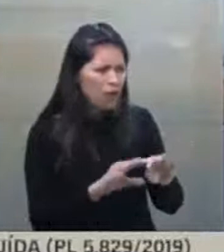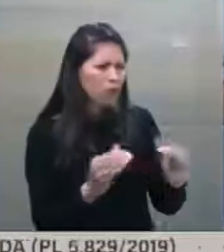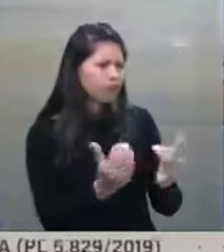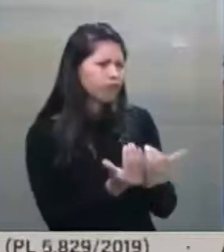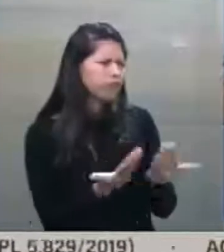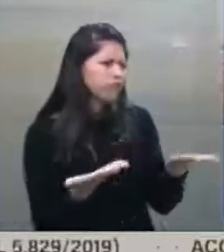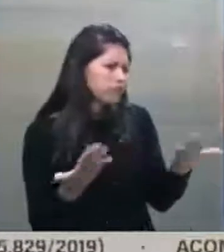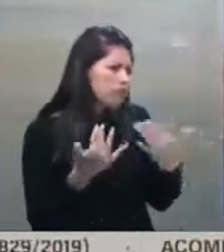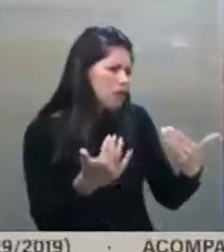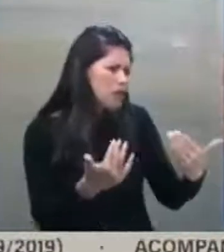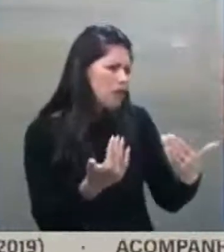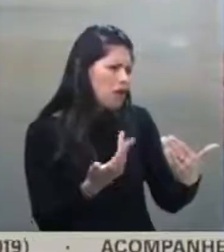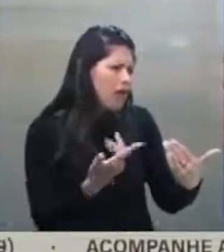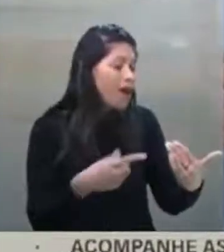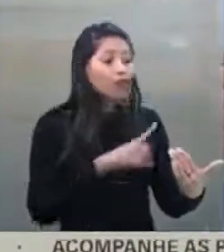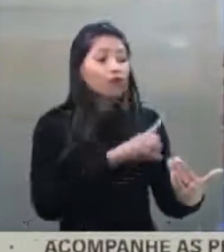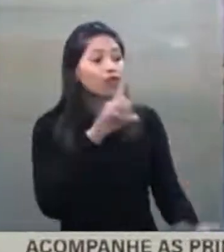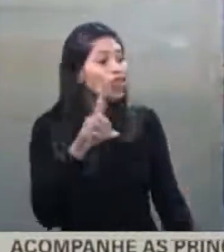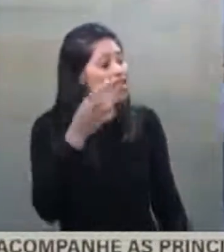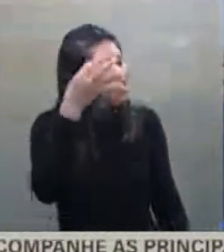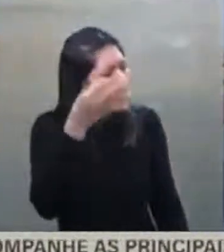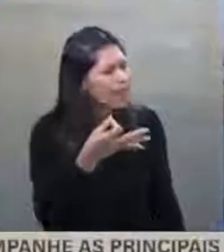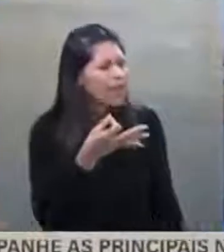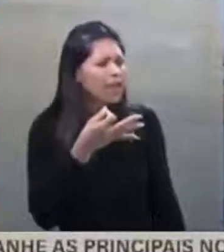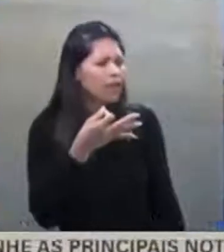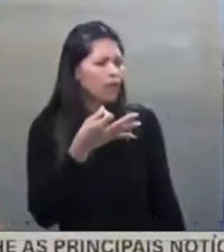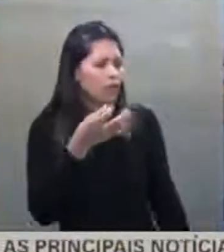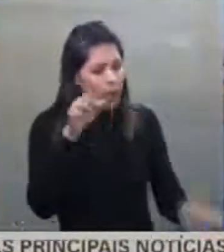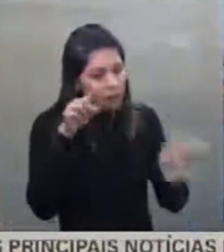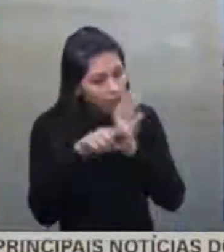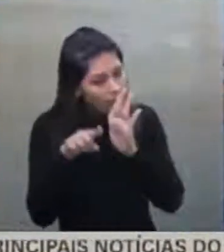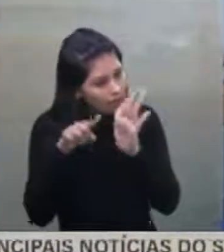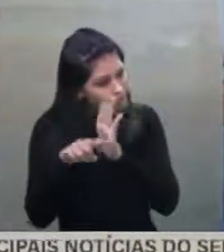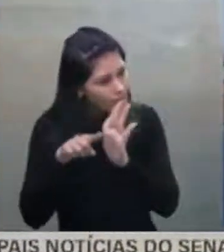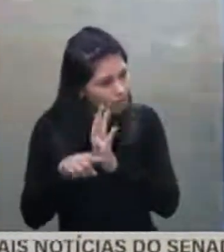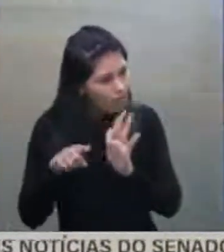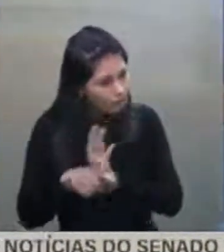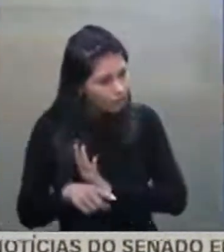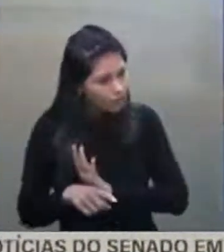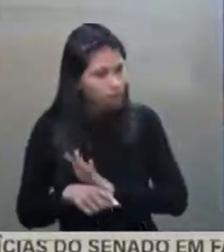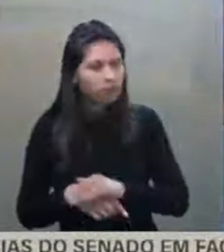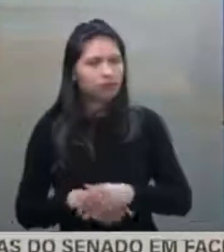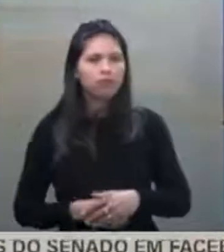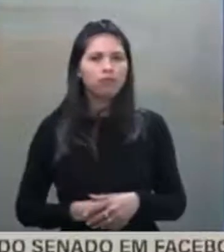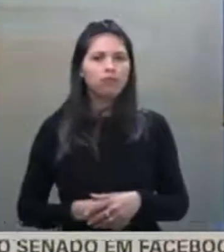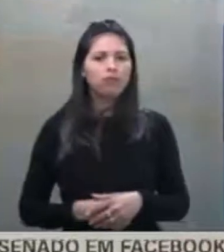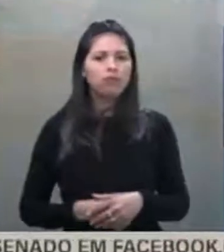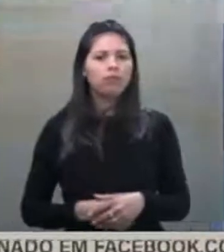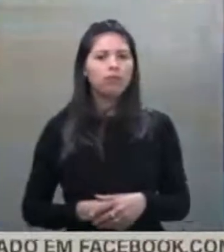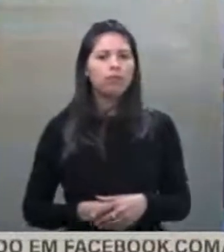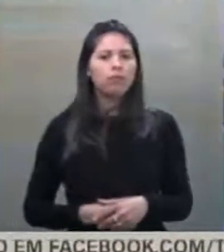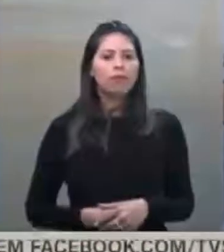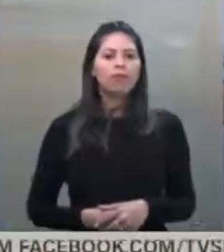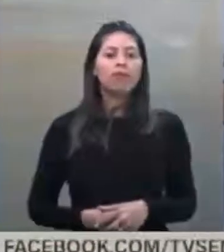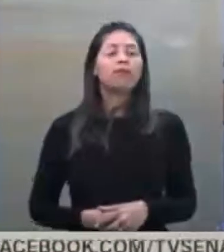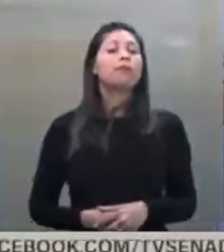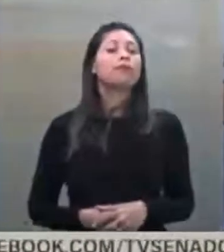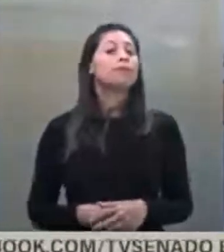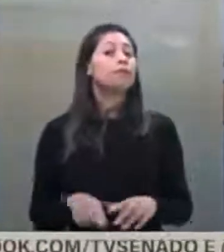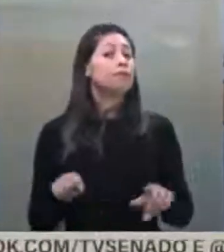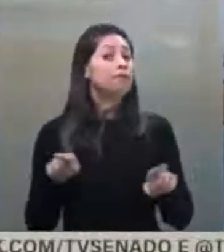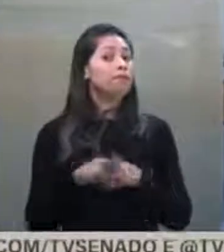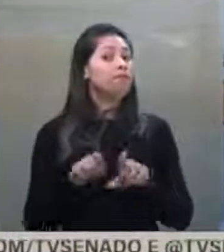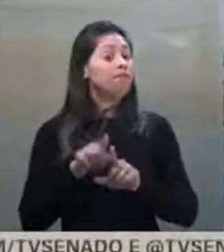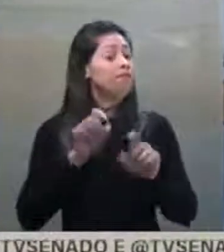a data dessas sabatinas. E essa ideia que eu